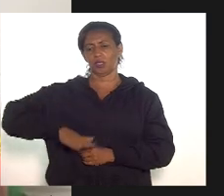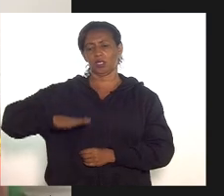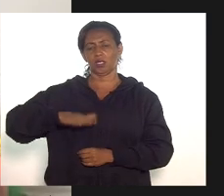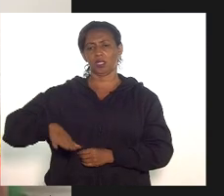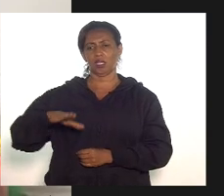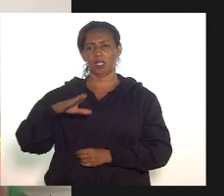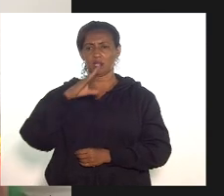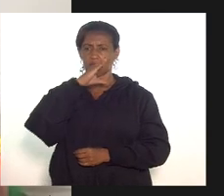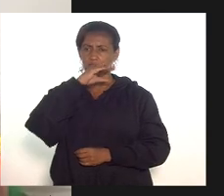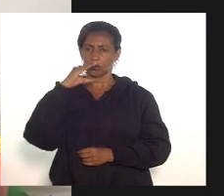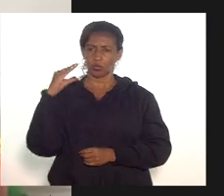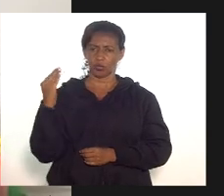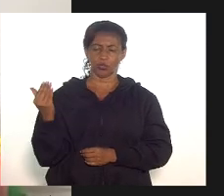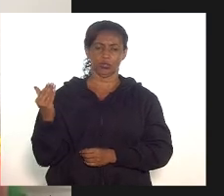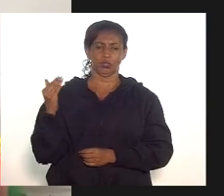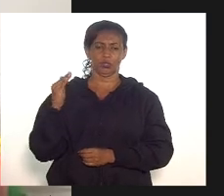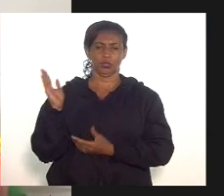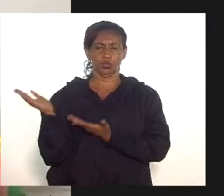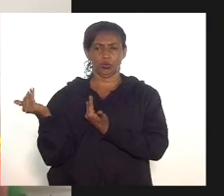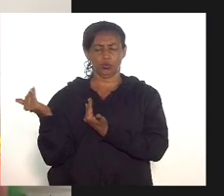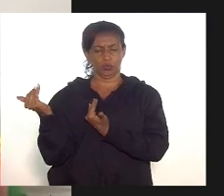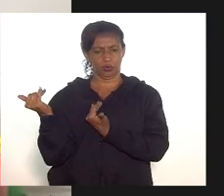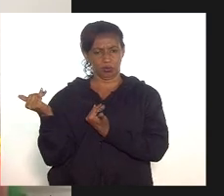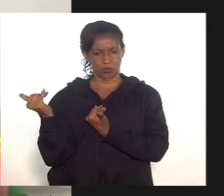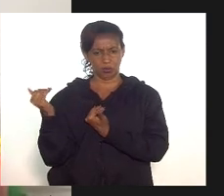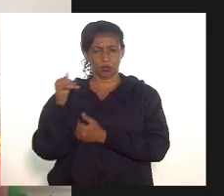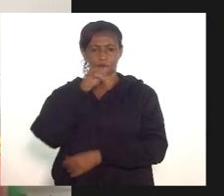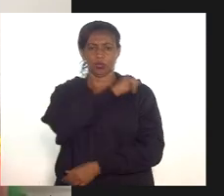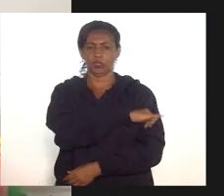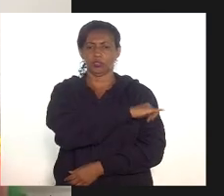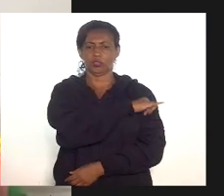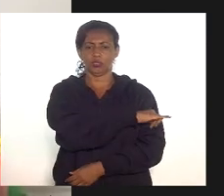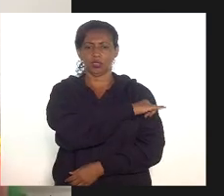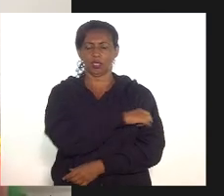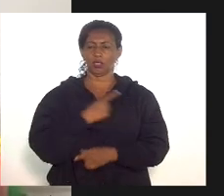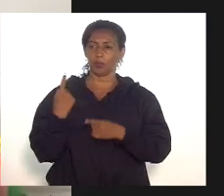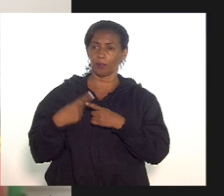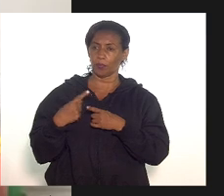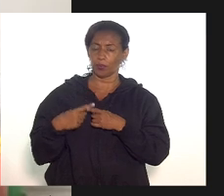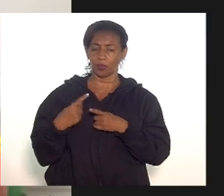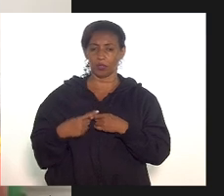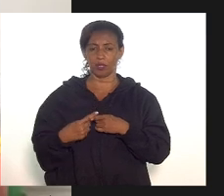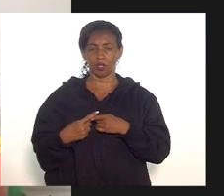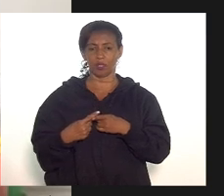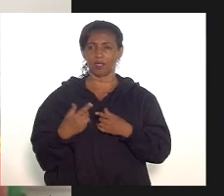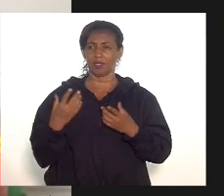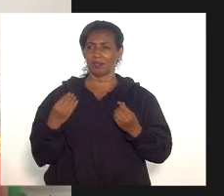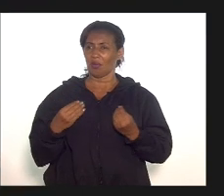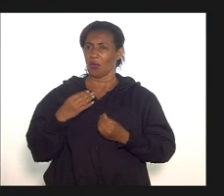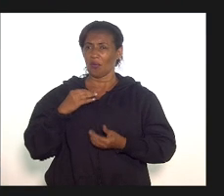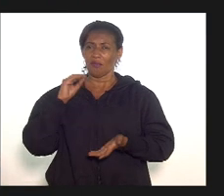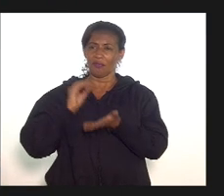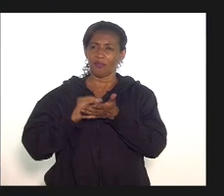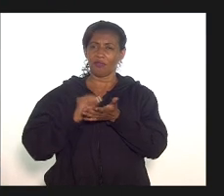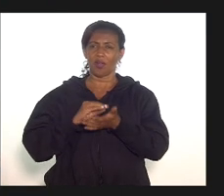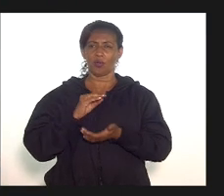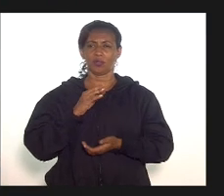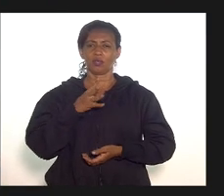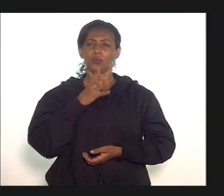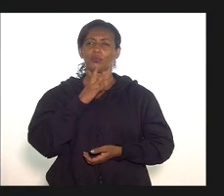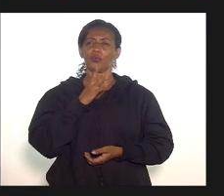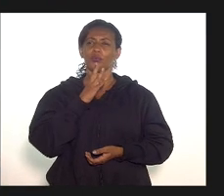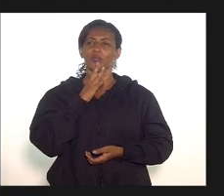adolescentes no âmbito do Rio de Janeiro. Porque há muito desconhecimento sobre.